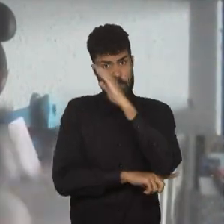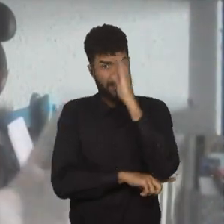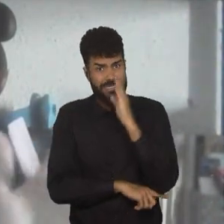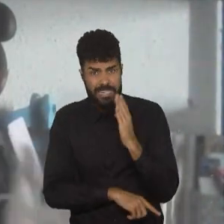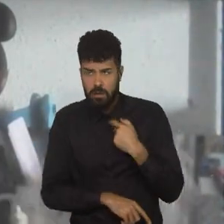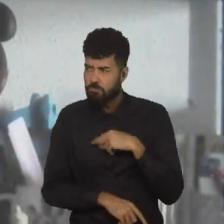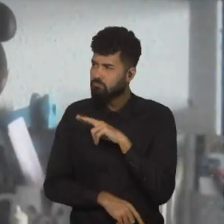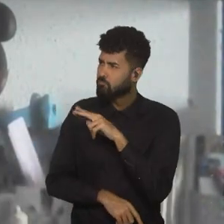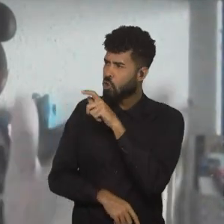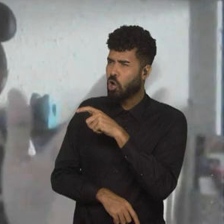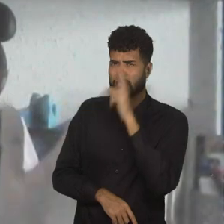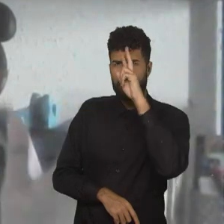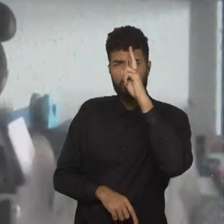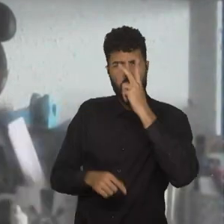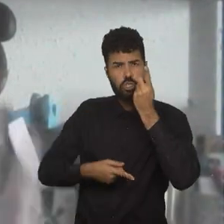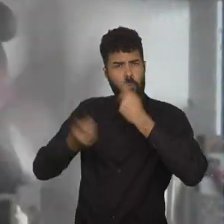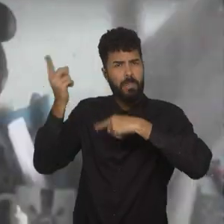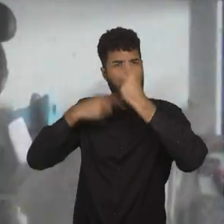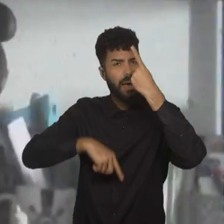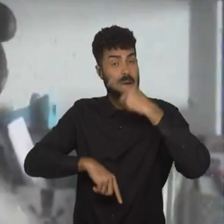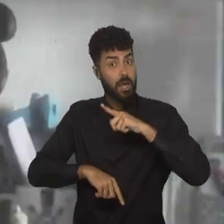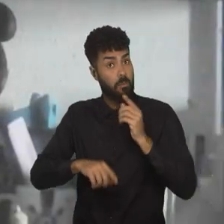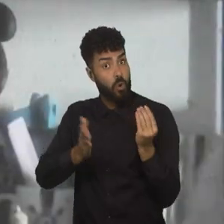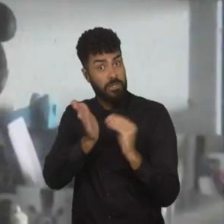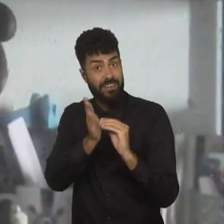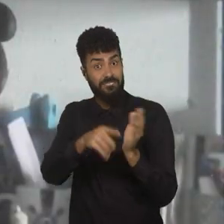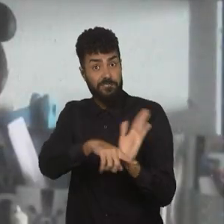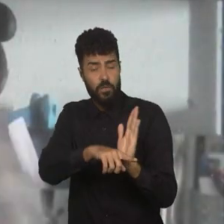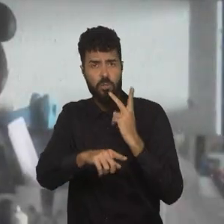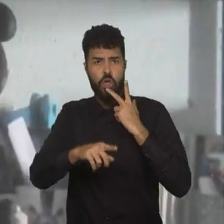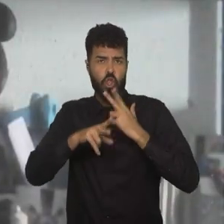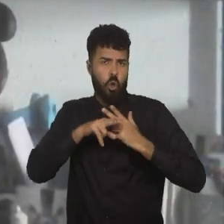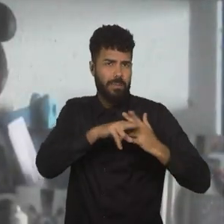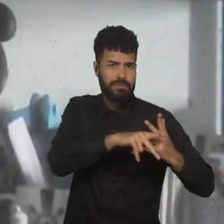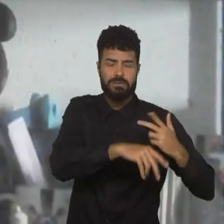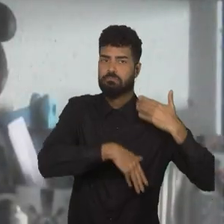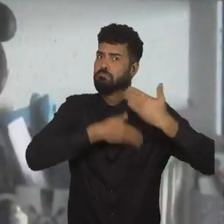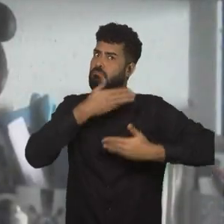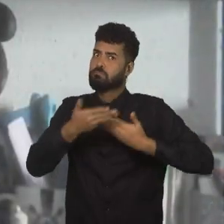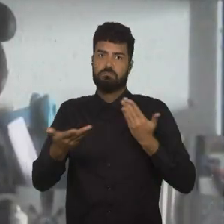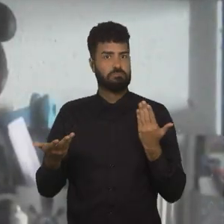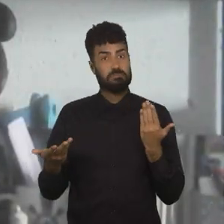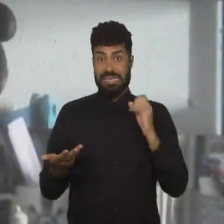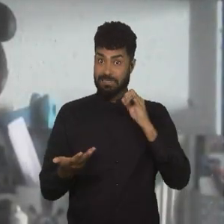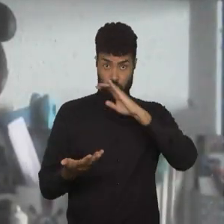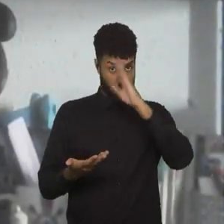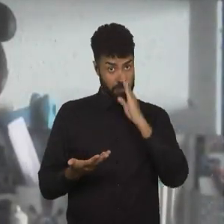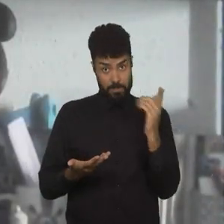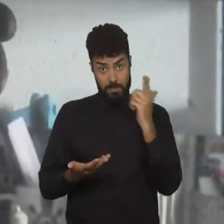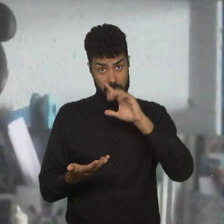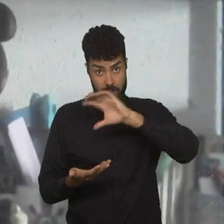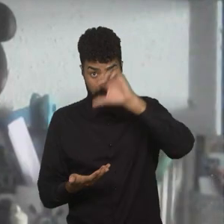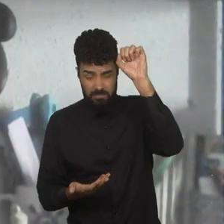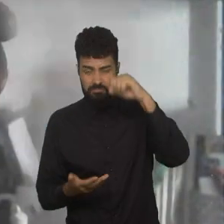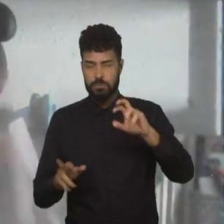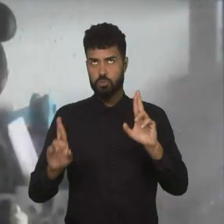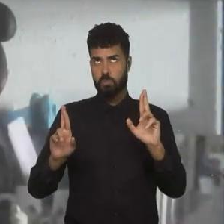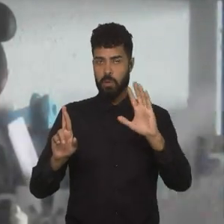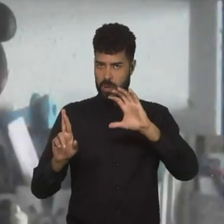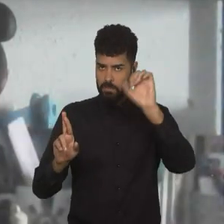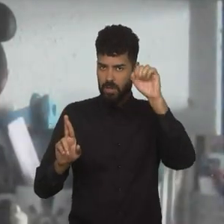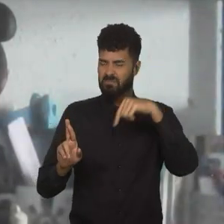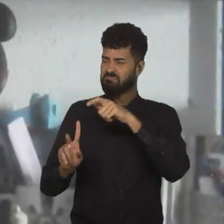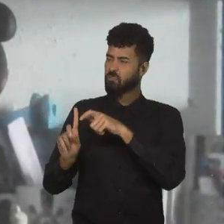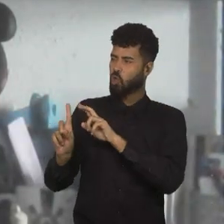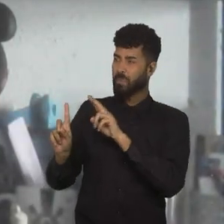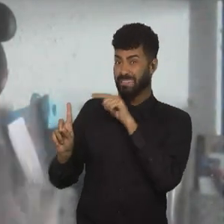Para mim, é coisa de almanac, sabe? Coisa de filme, para sair em filme, documentário. Se o Brasil ganhar, e eu espero que ganhe, vai ser